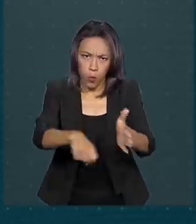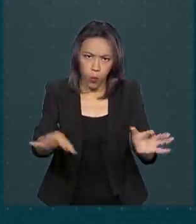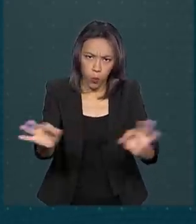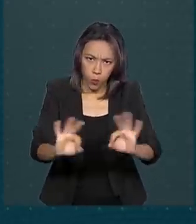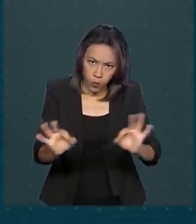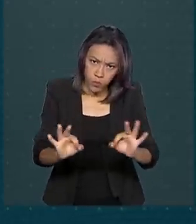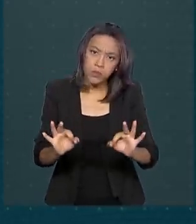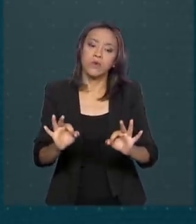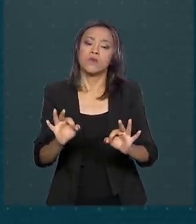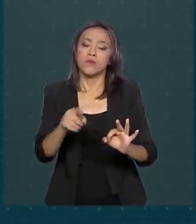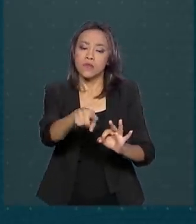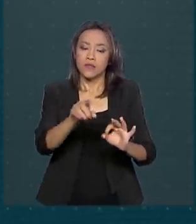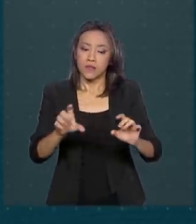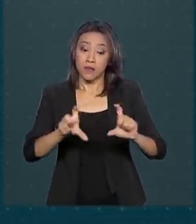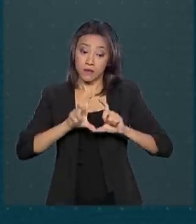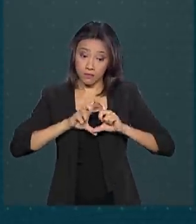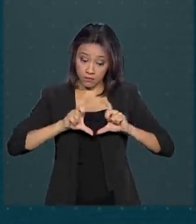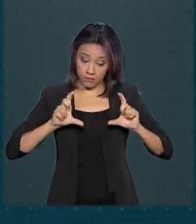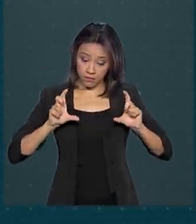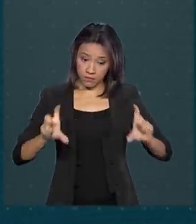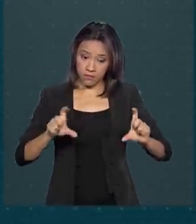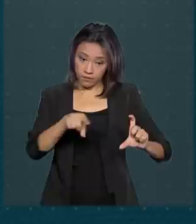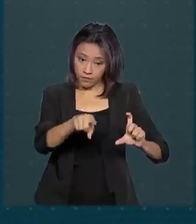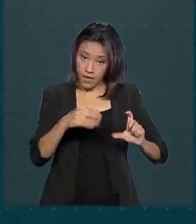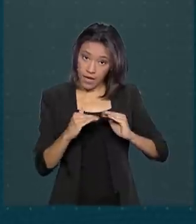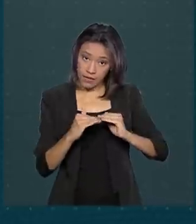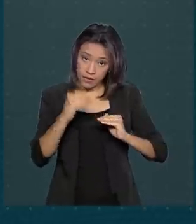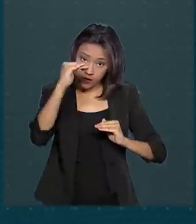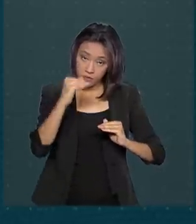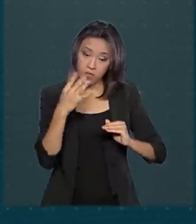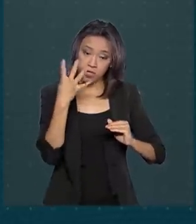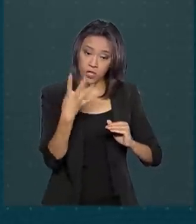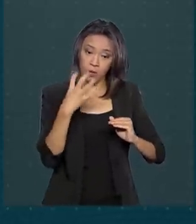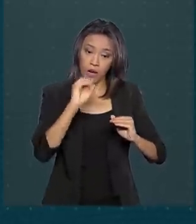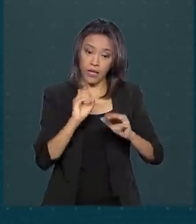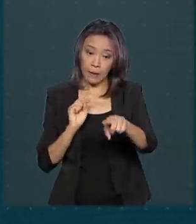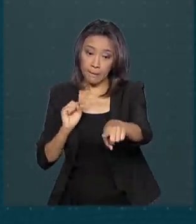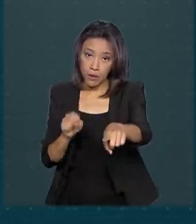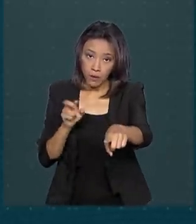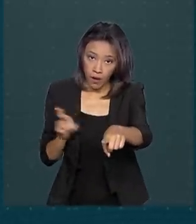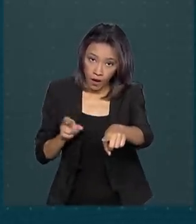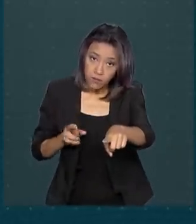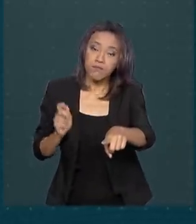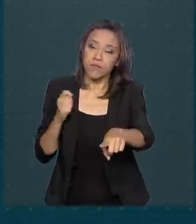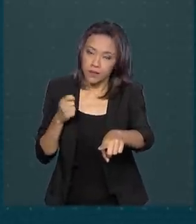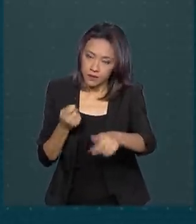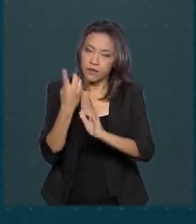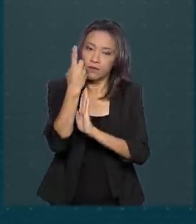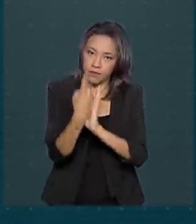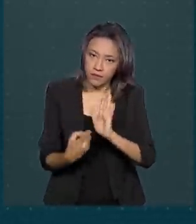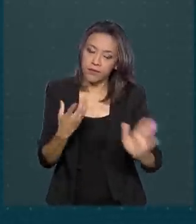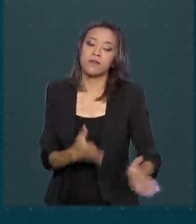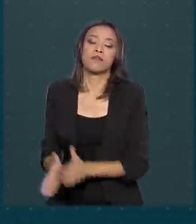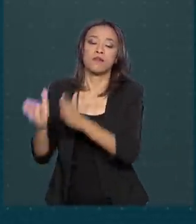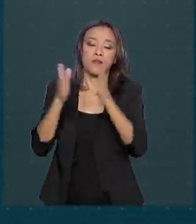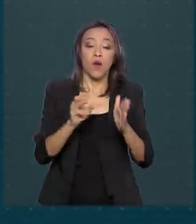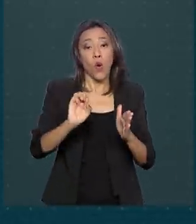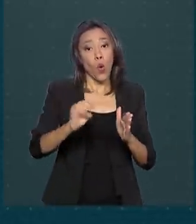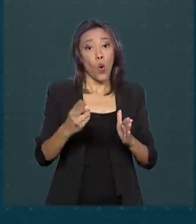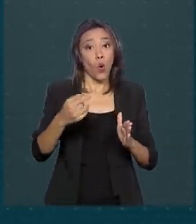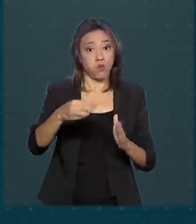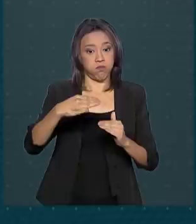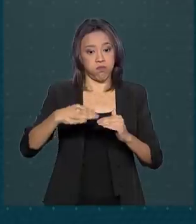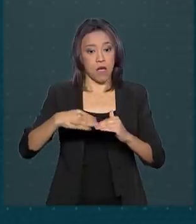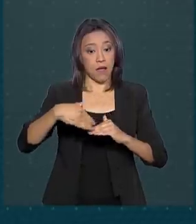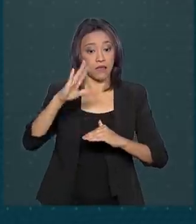tributados exclusivamente na fonte, superiores a R$ 40 mil, ou com patrimônio superior a R